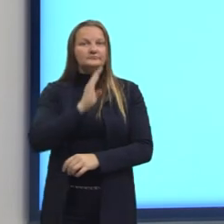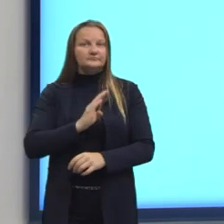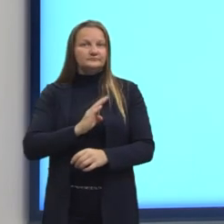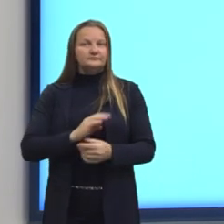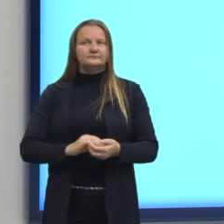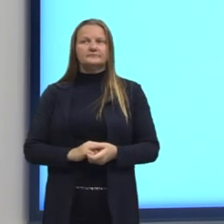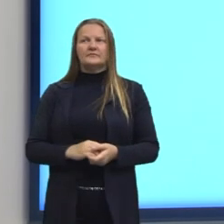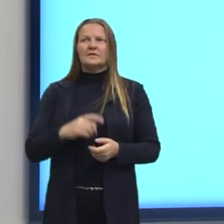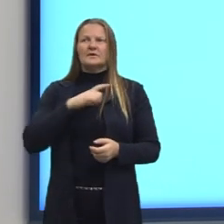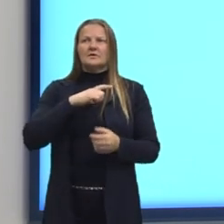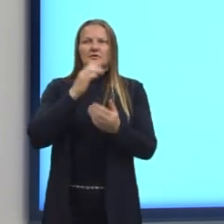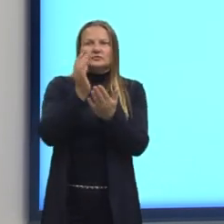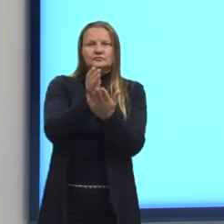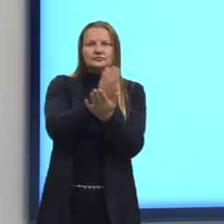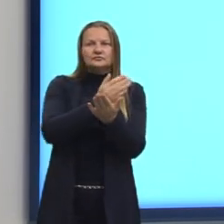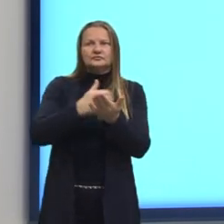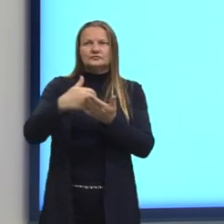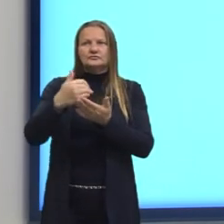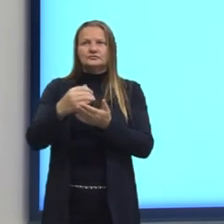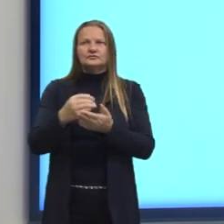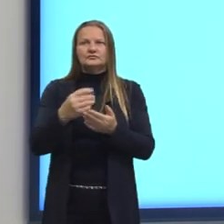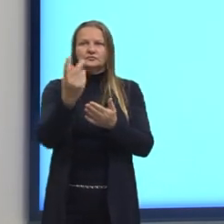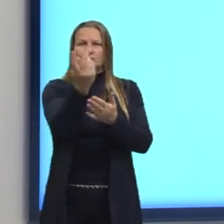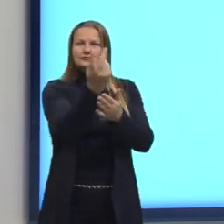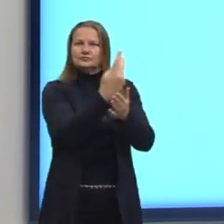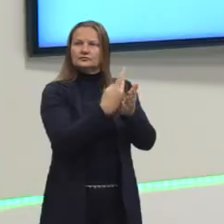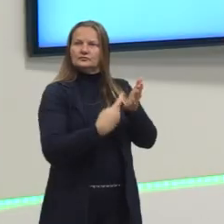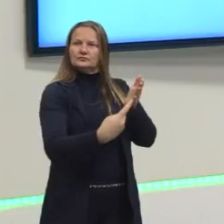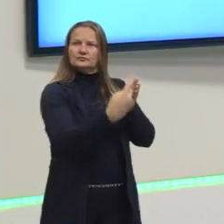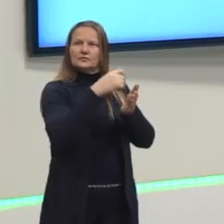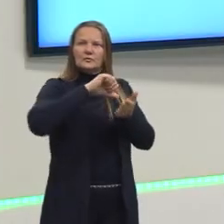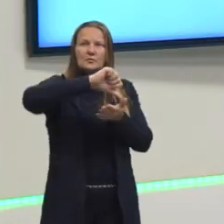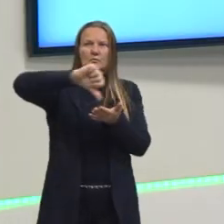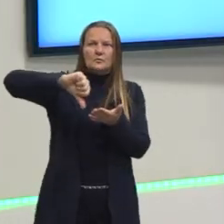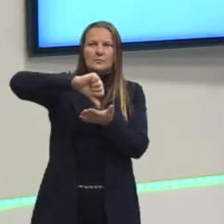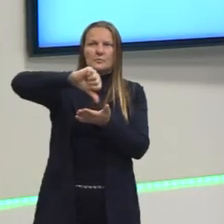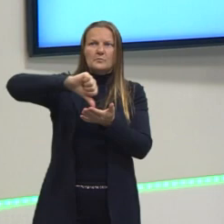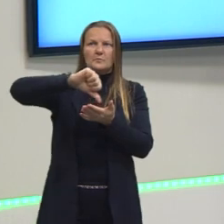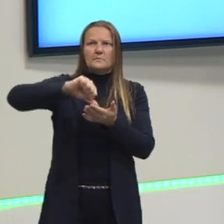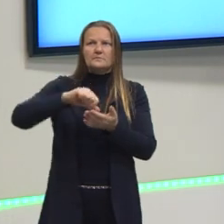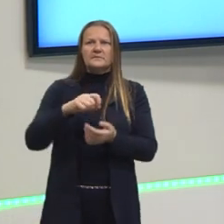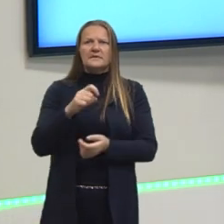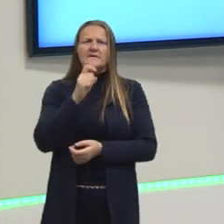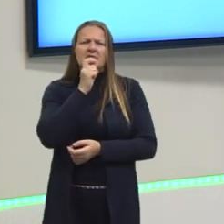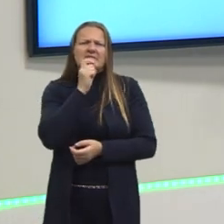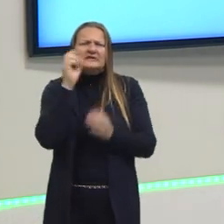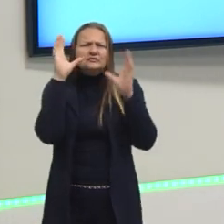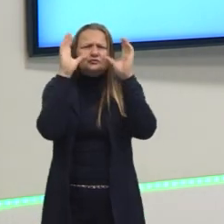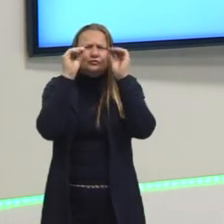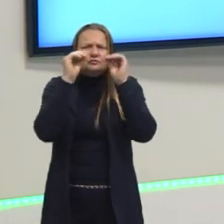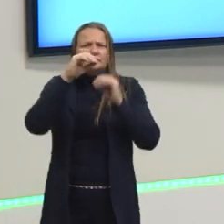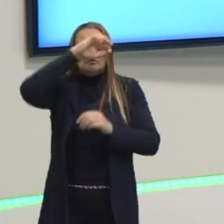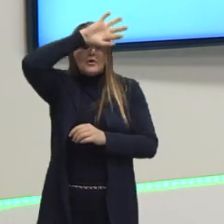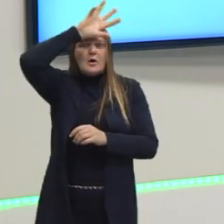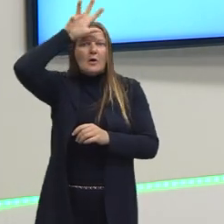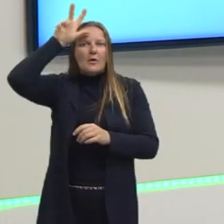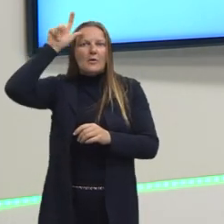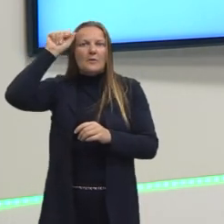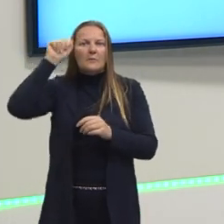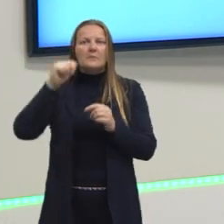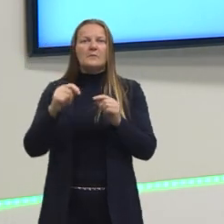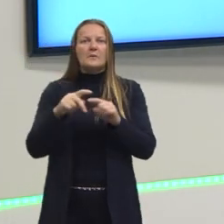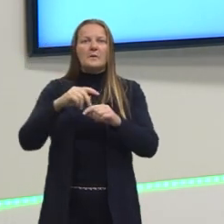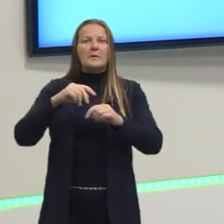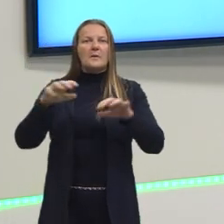Então, estão divididos ali no mapa, em cores. O verde mais escuro, né, a Amazônia, o